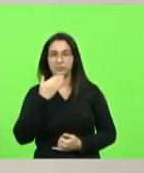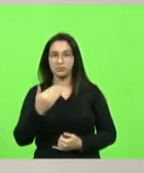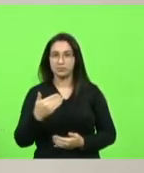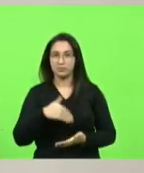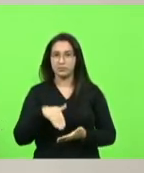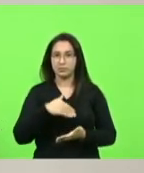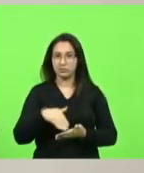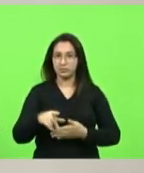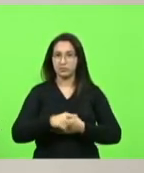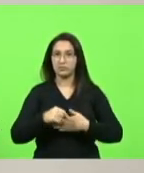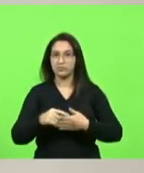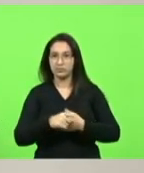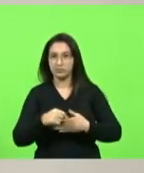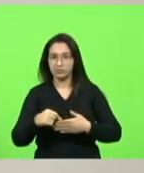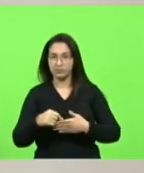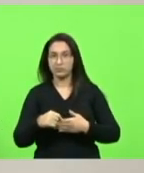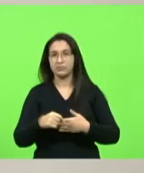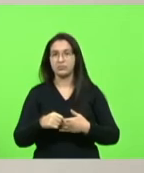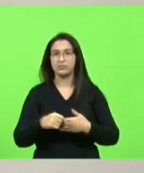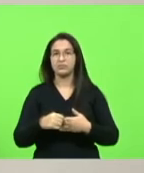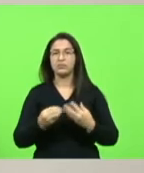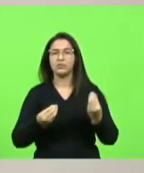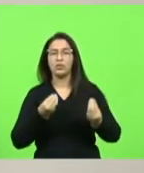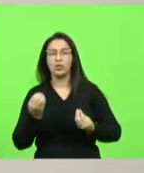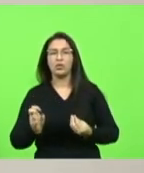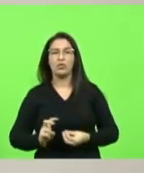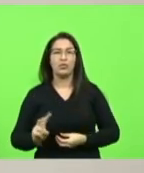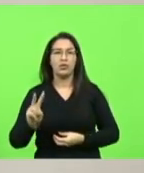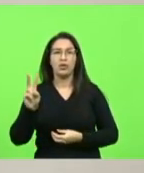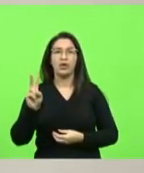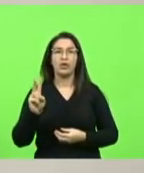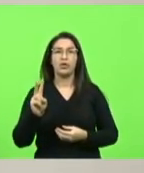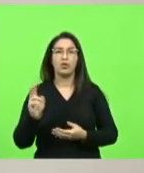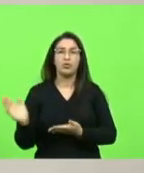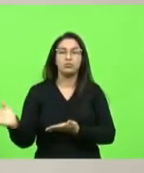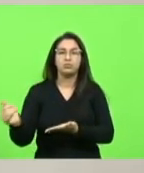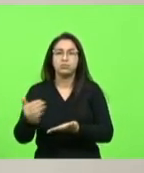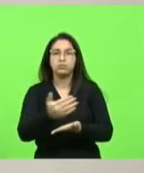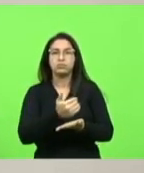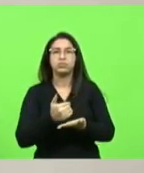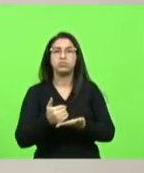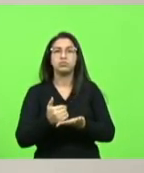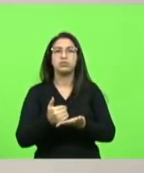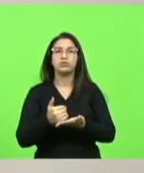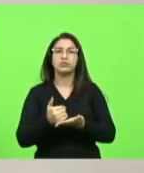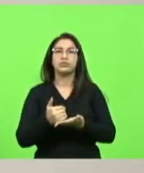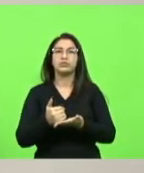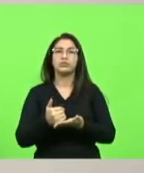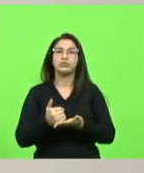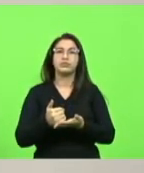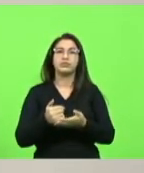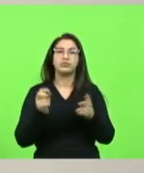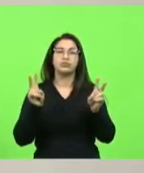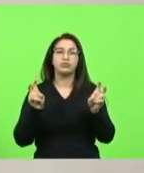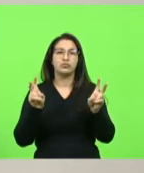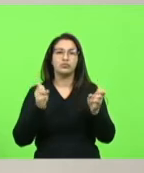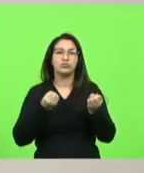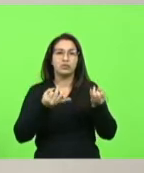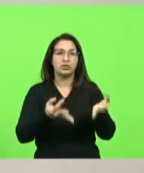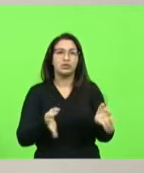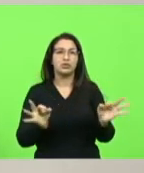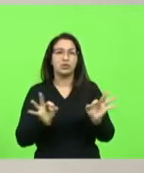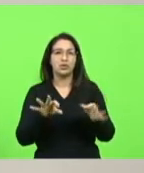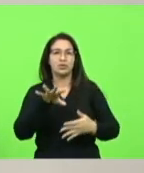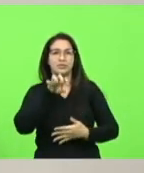estado da casa civil informações acerca dos valores recuperados pelo estado em razão da não entrega dos